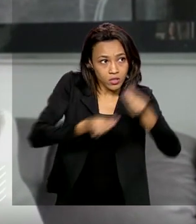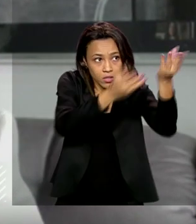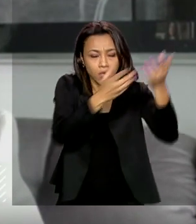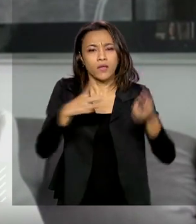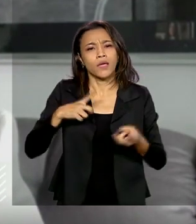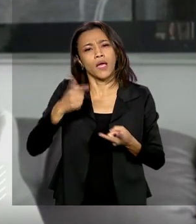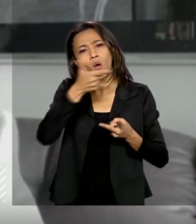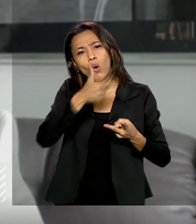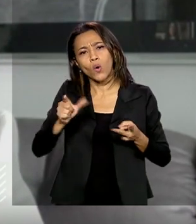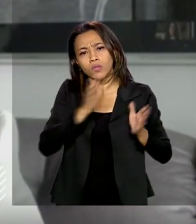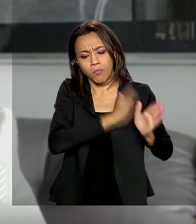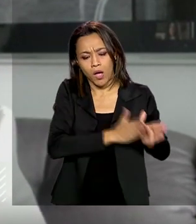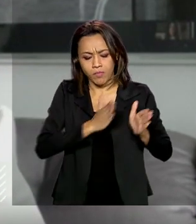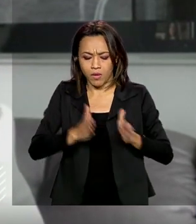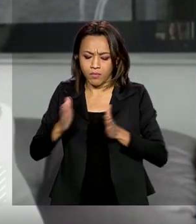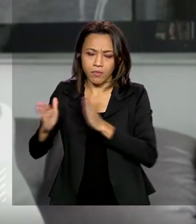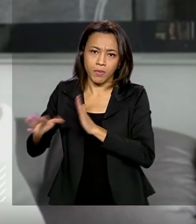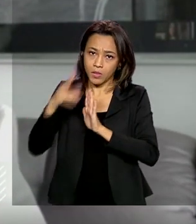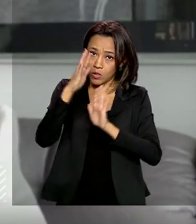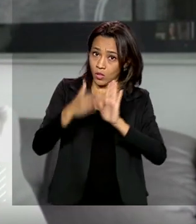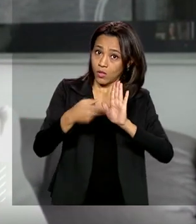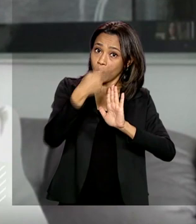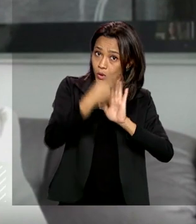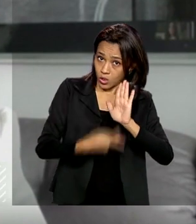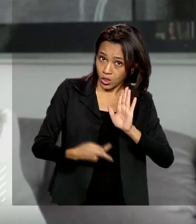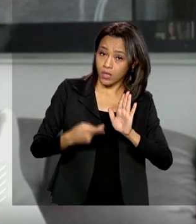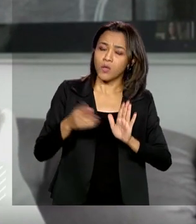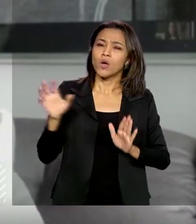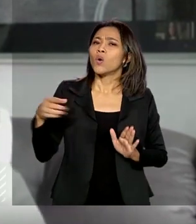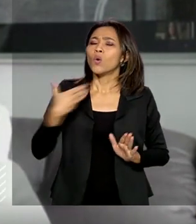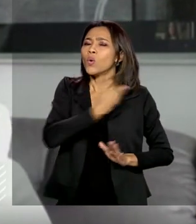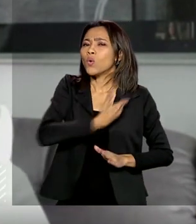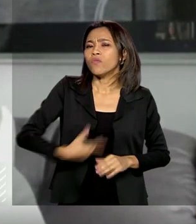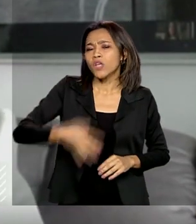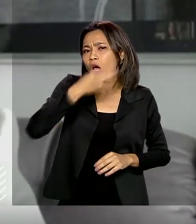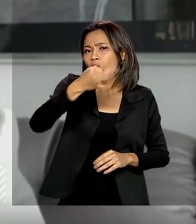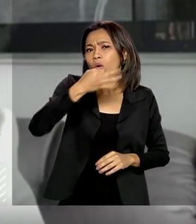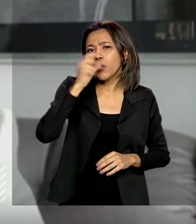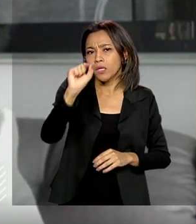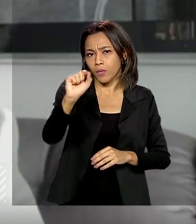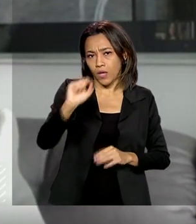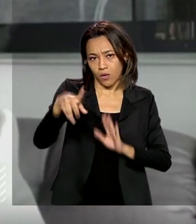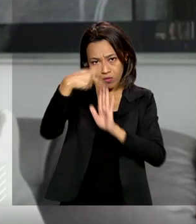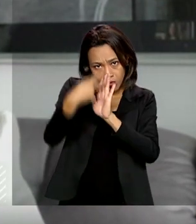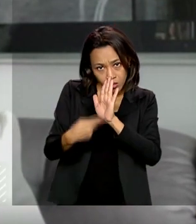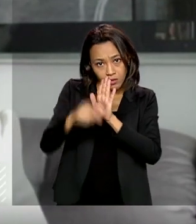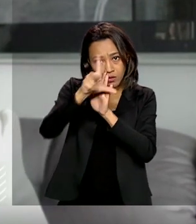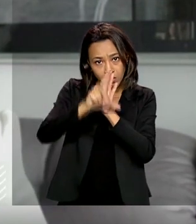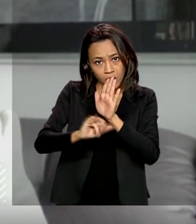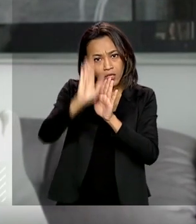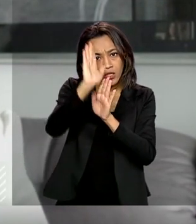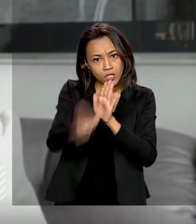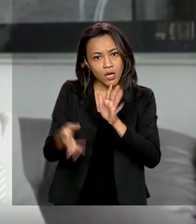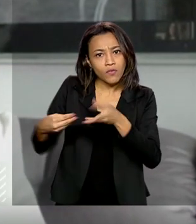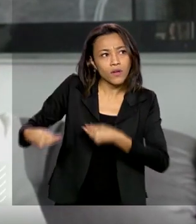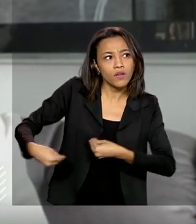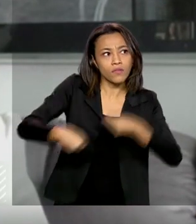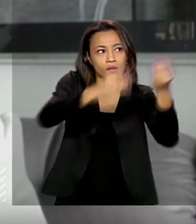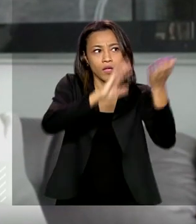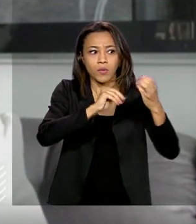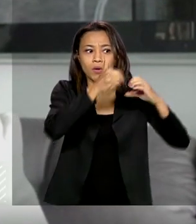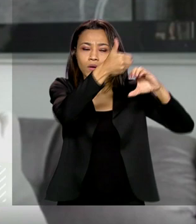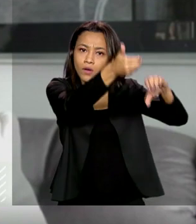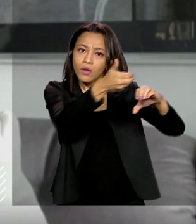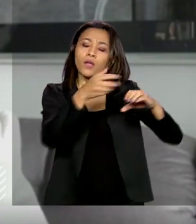outras etapas da reforma, e o que é que o próprio governo argumenta? No projeto de lei que foi encaminhado ao Congresso, o próprio ministro Paulo